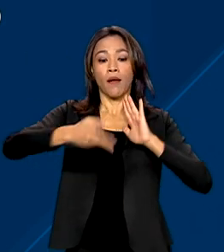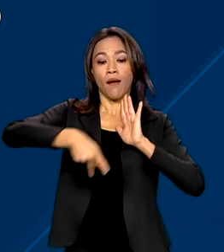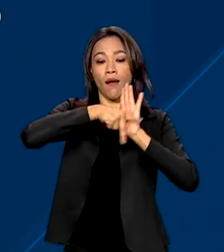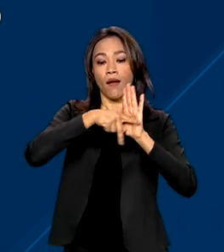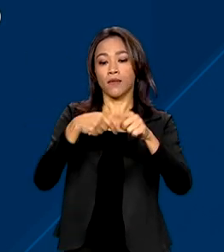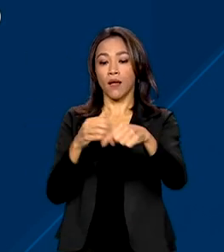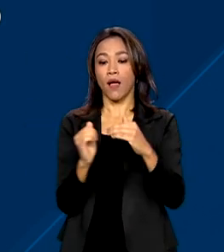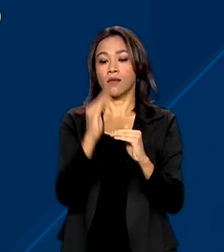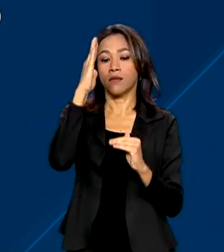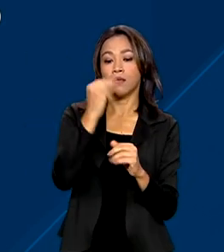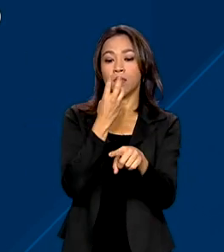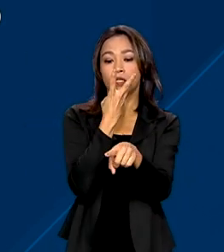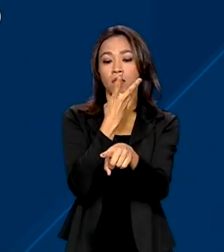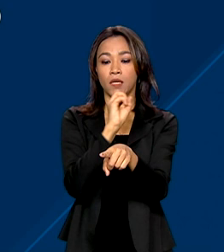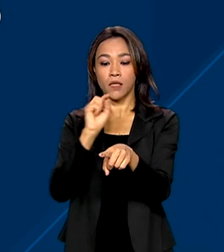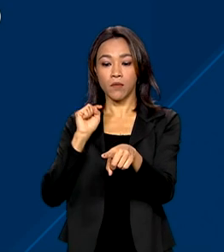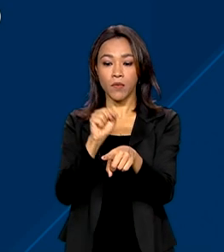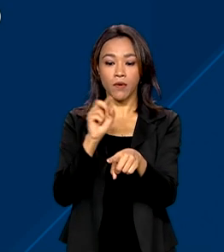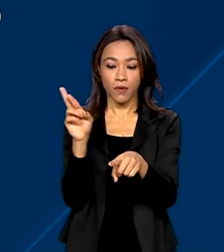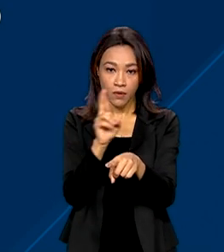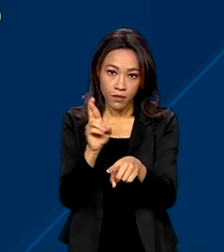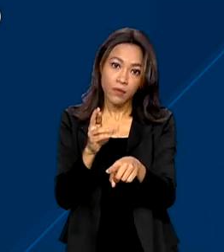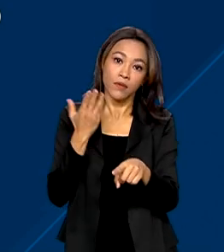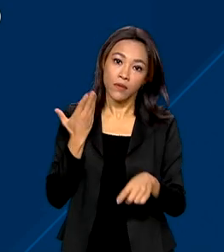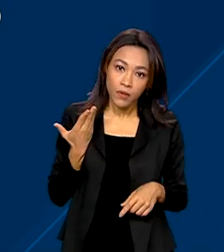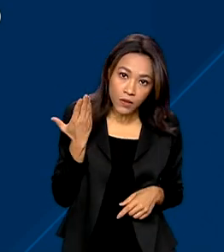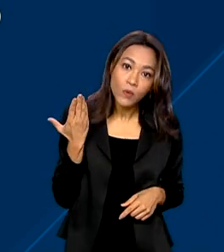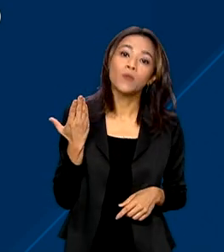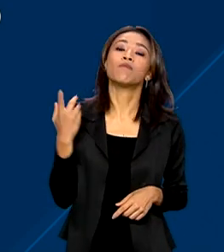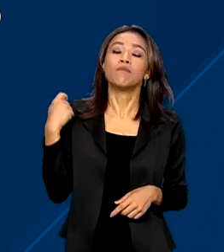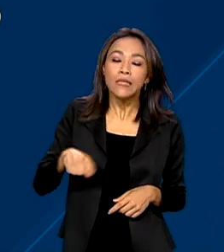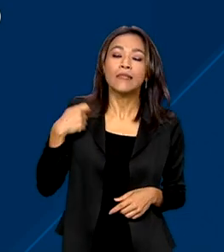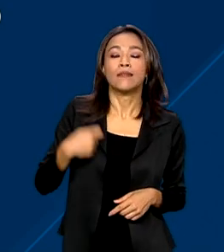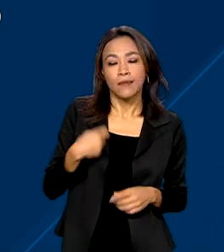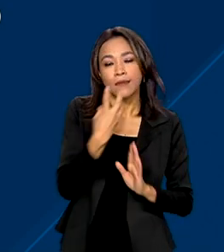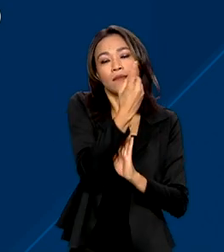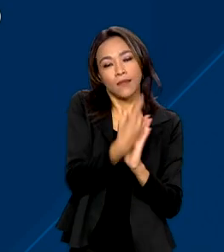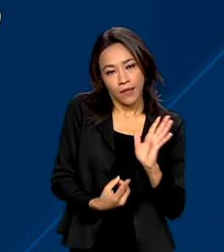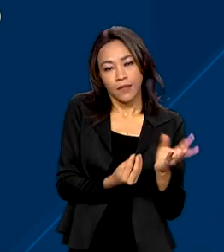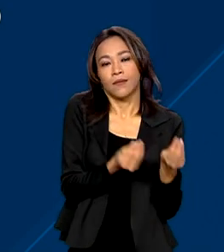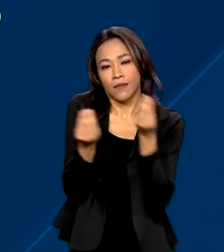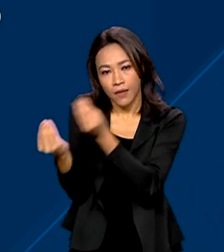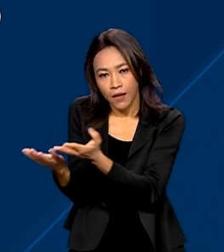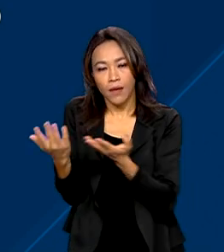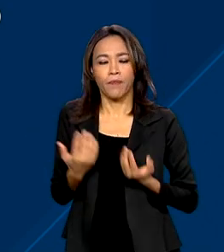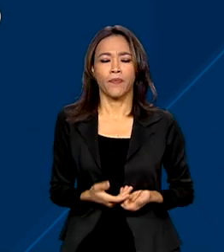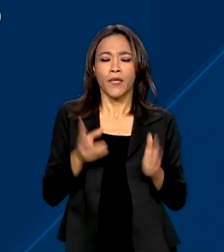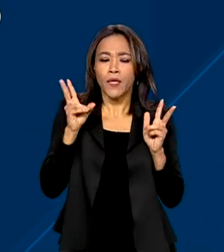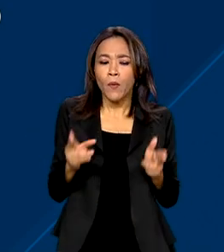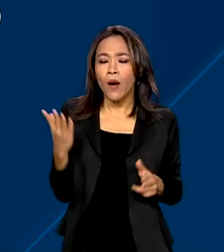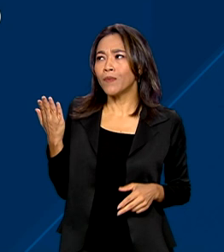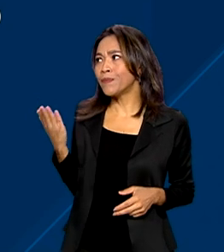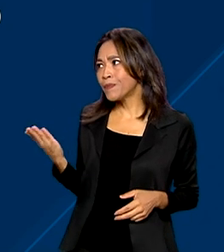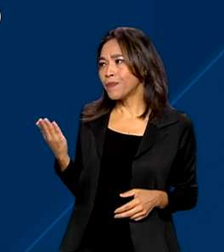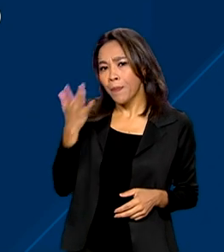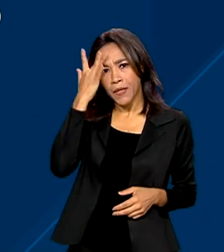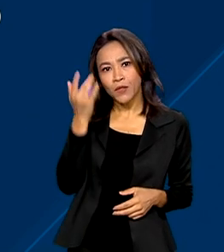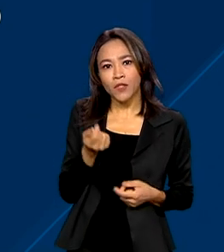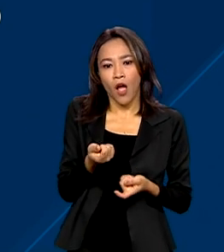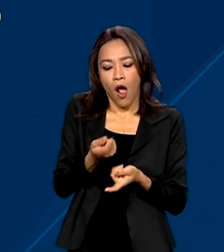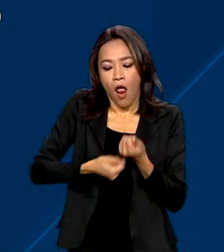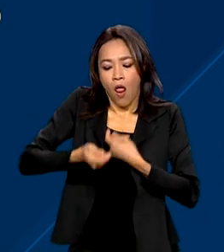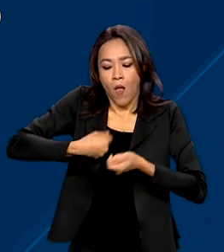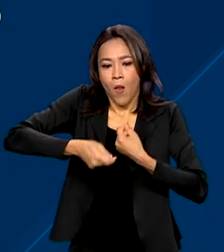acima de R$ 300.000 também deve entregar a declaração. Assim como pessoas que movimentaram